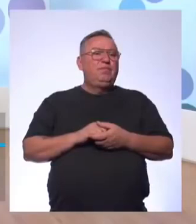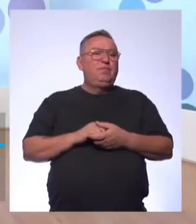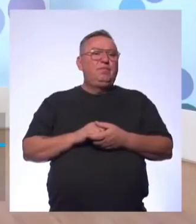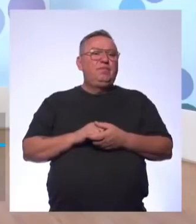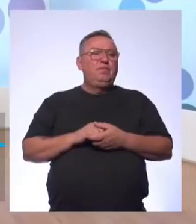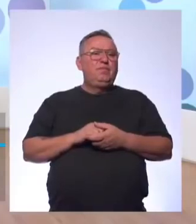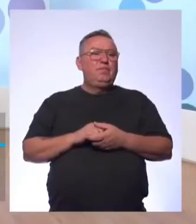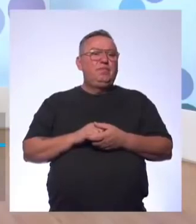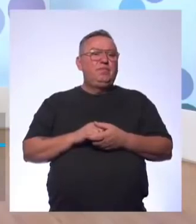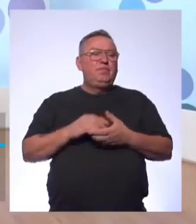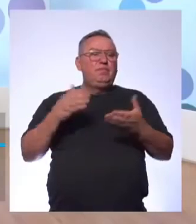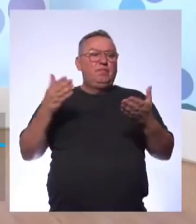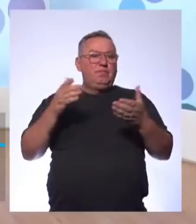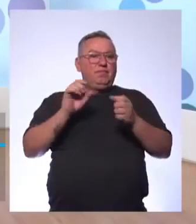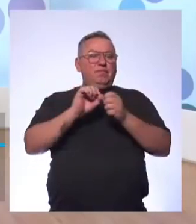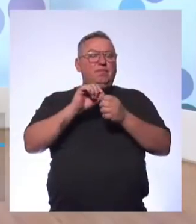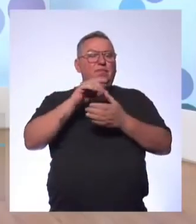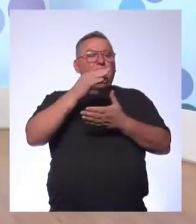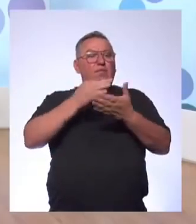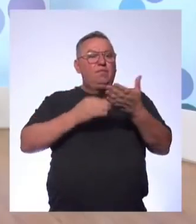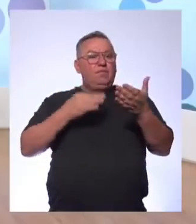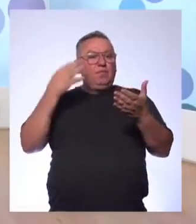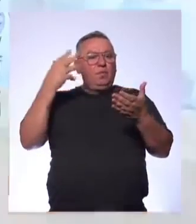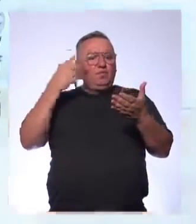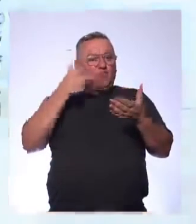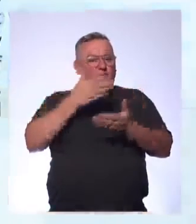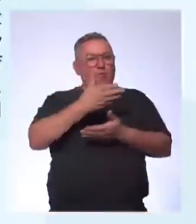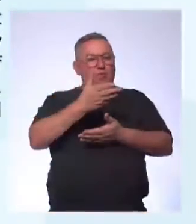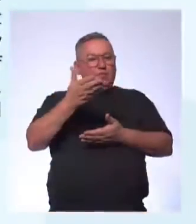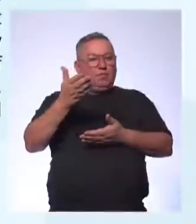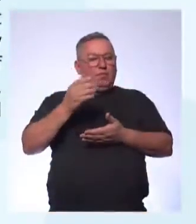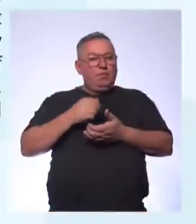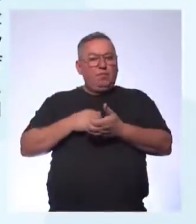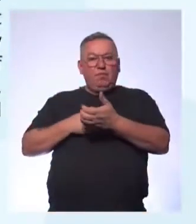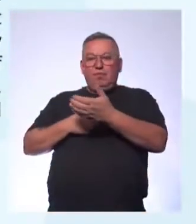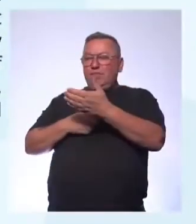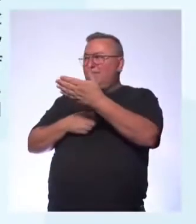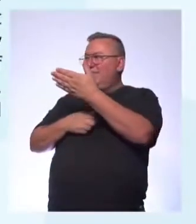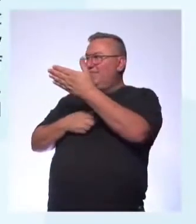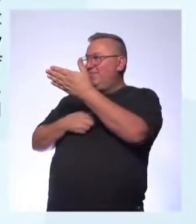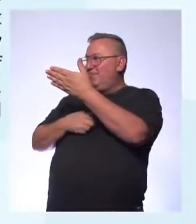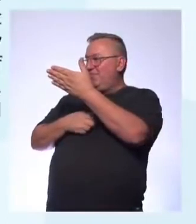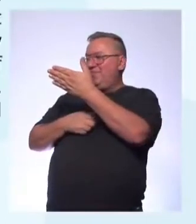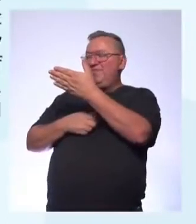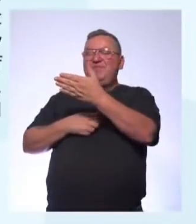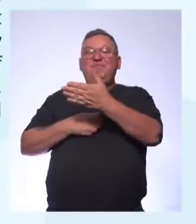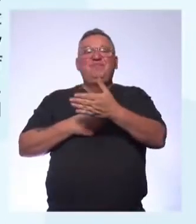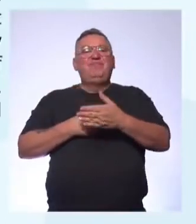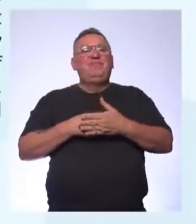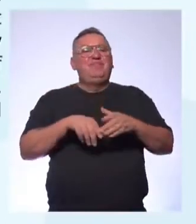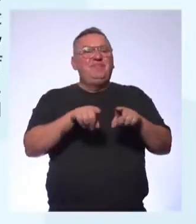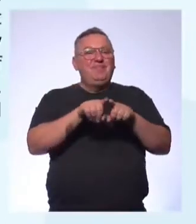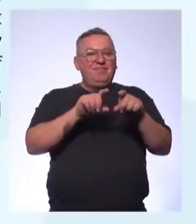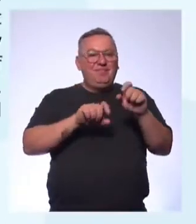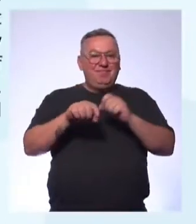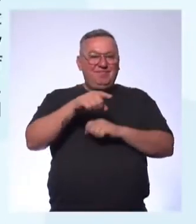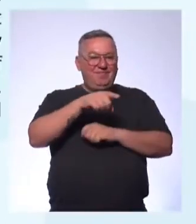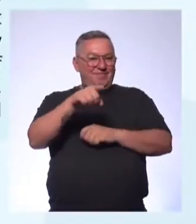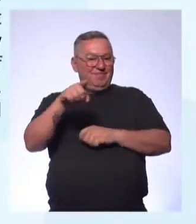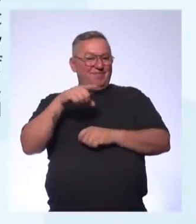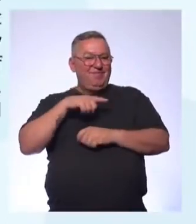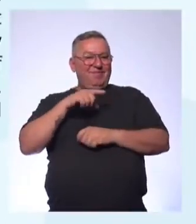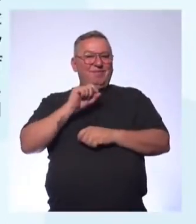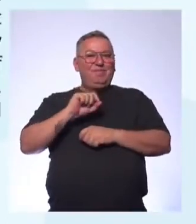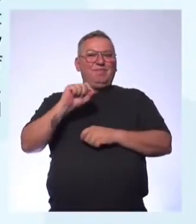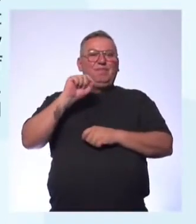aqui Então aqui vai ficar o texto bonitinho para vocês na tela Para vocês acompanharem Então vocês vão dar